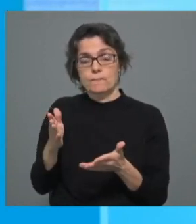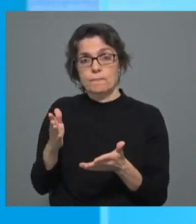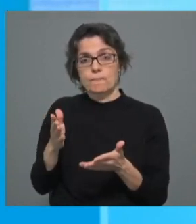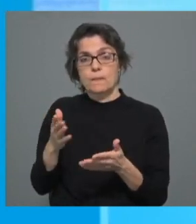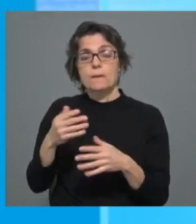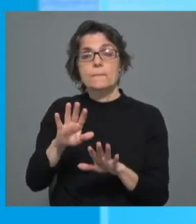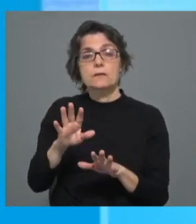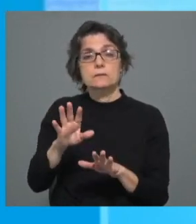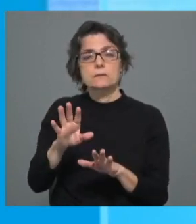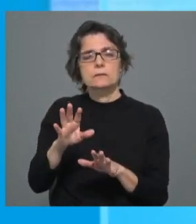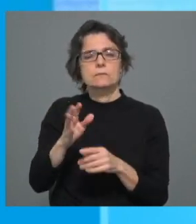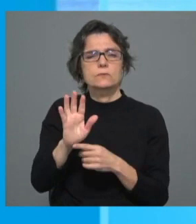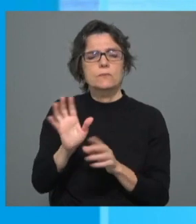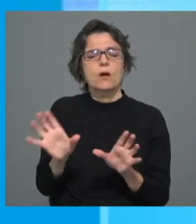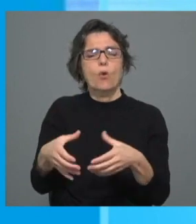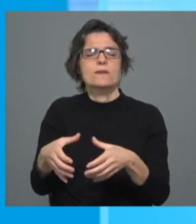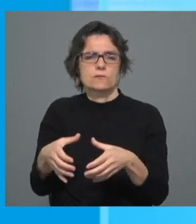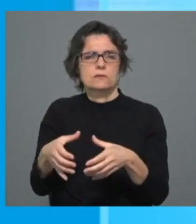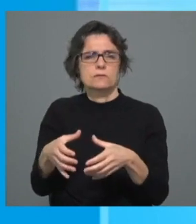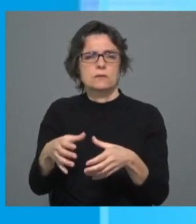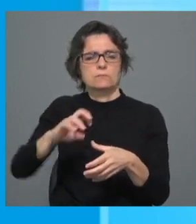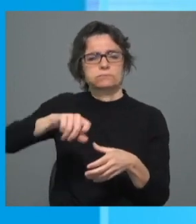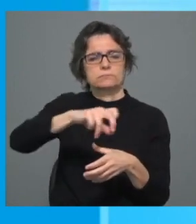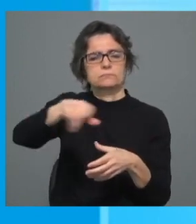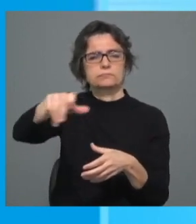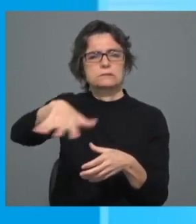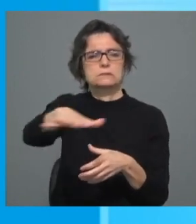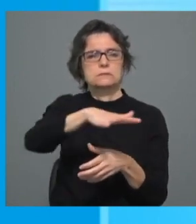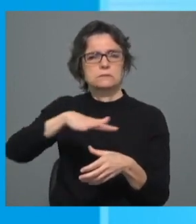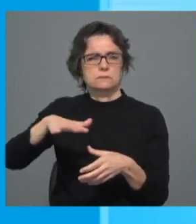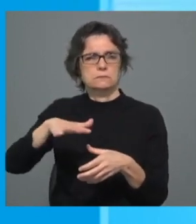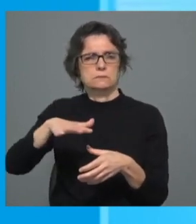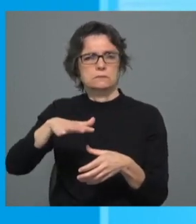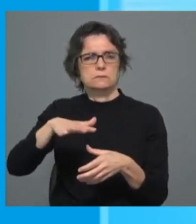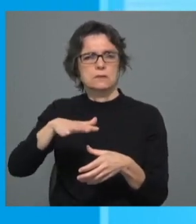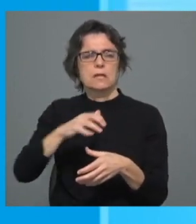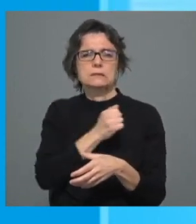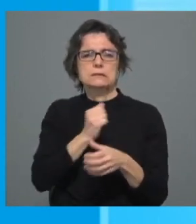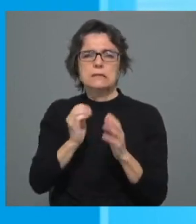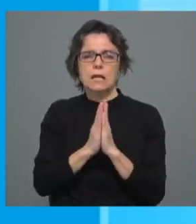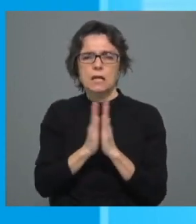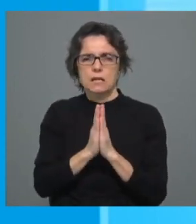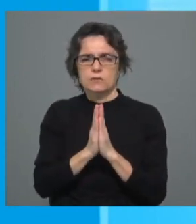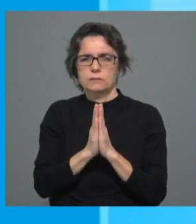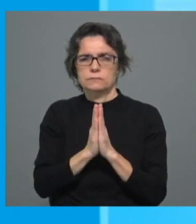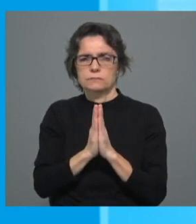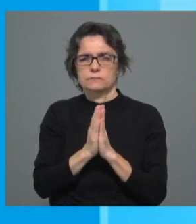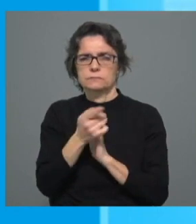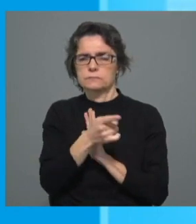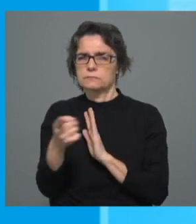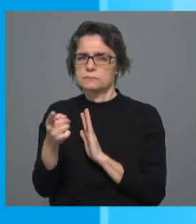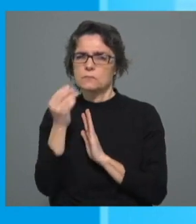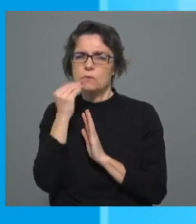as comissões diocesanas para verificar que recebem plenamente o espírito que resulta, digamos, do